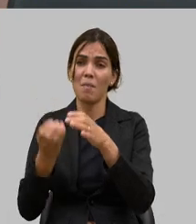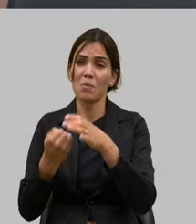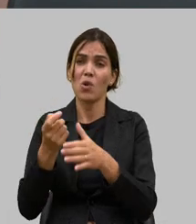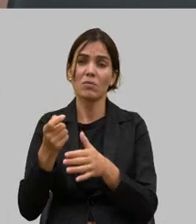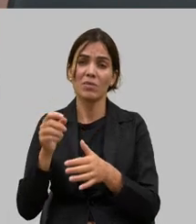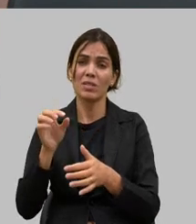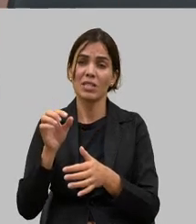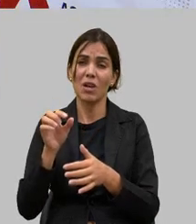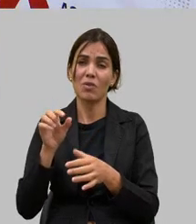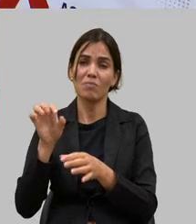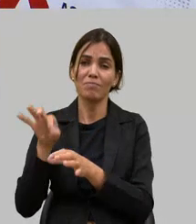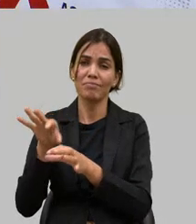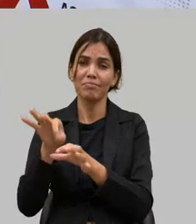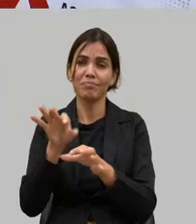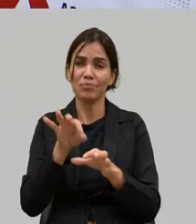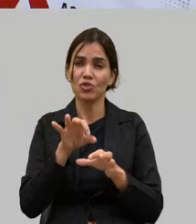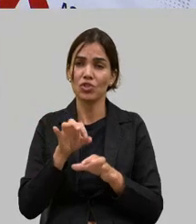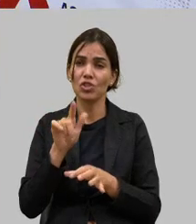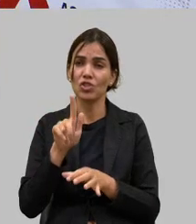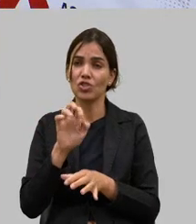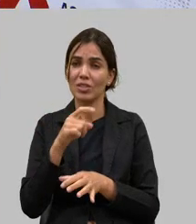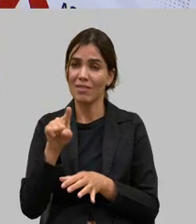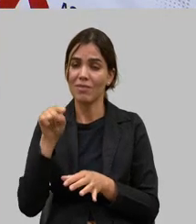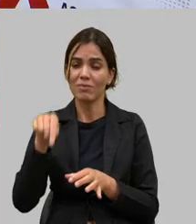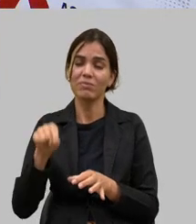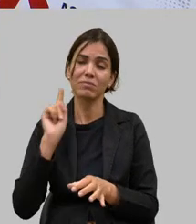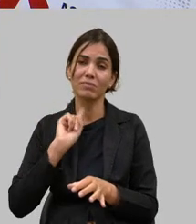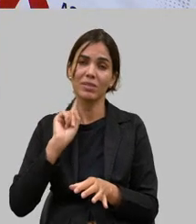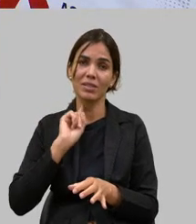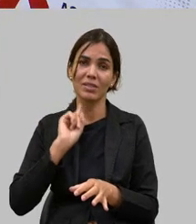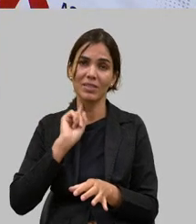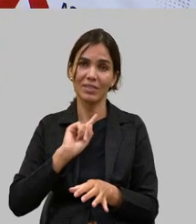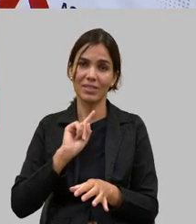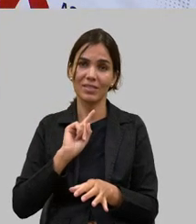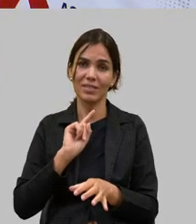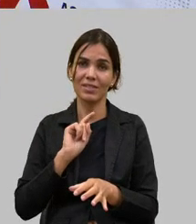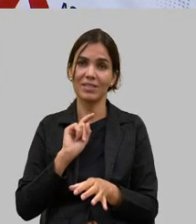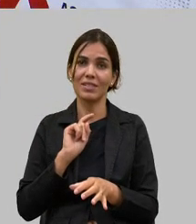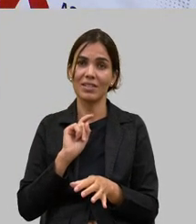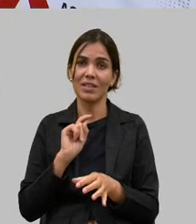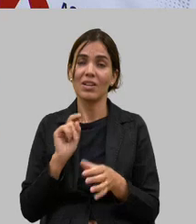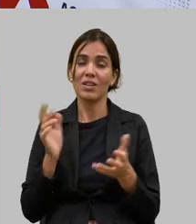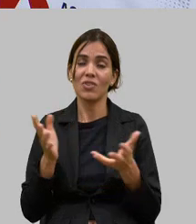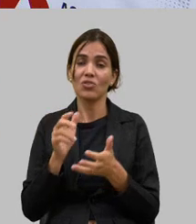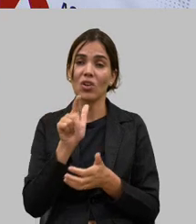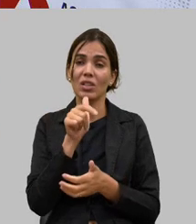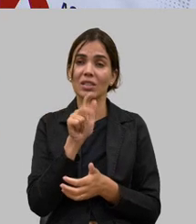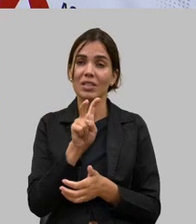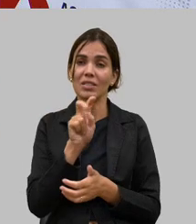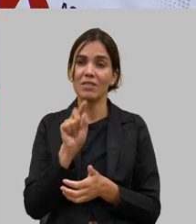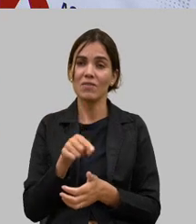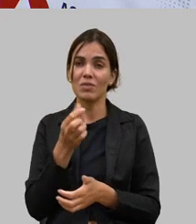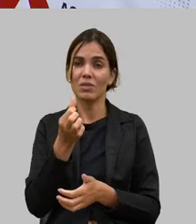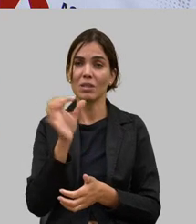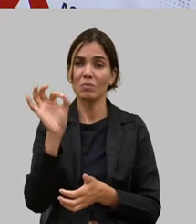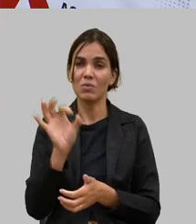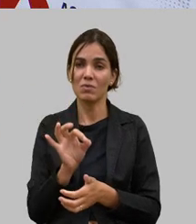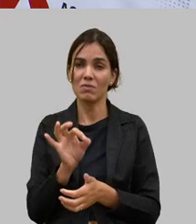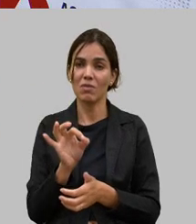milhões de área agricultável 15,6% apenas irrigado e nós triplicaríamos isso